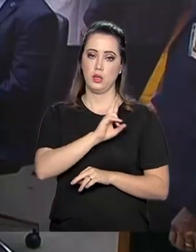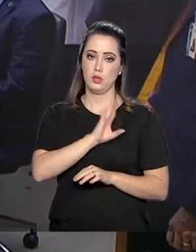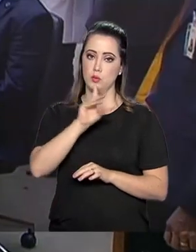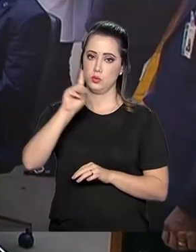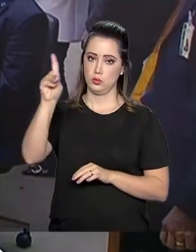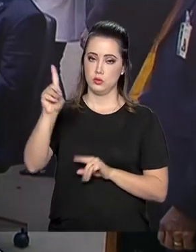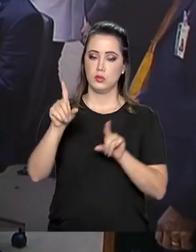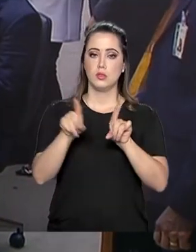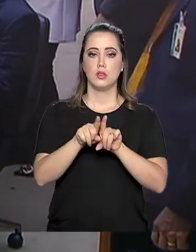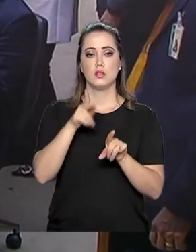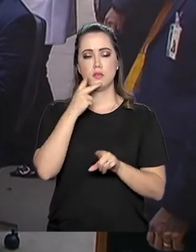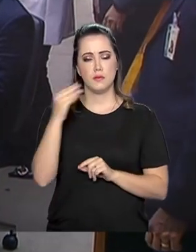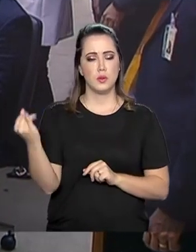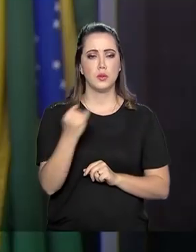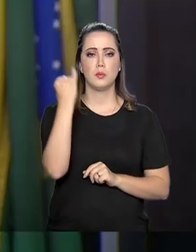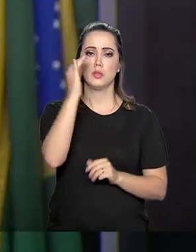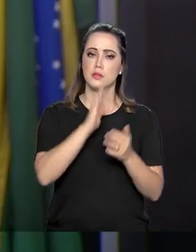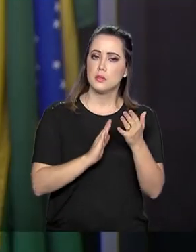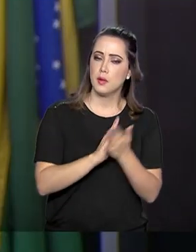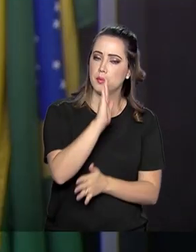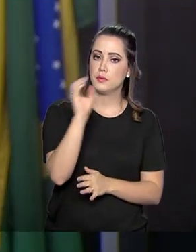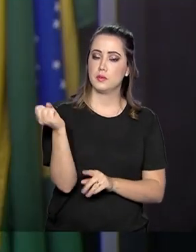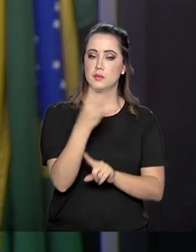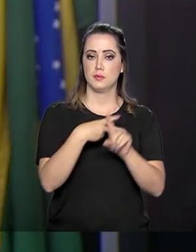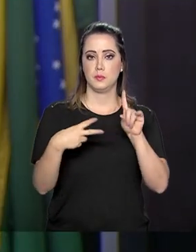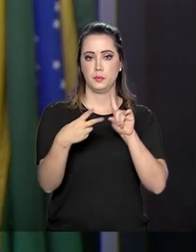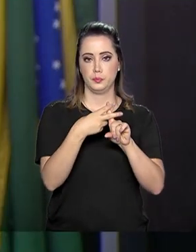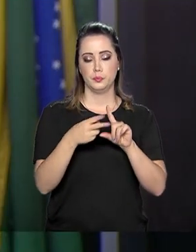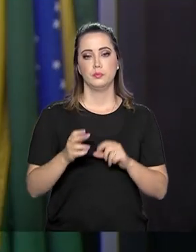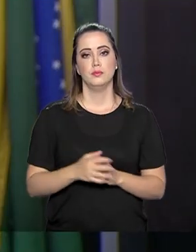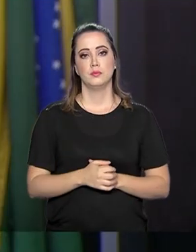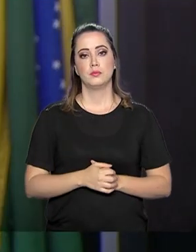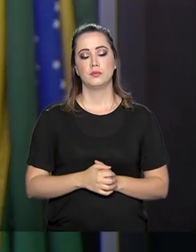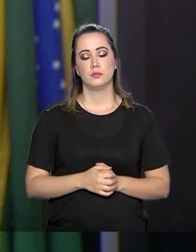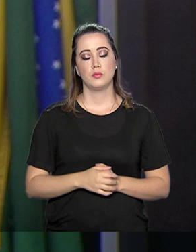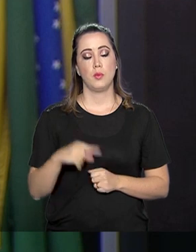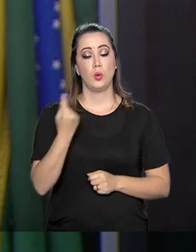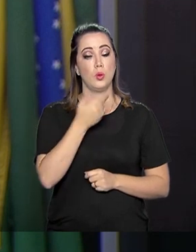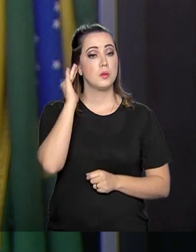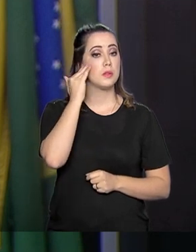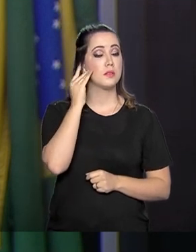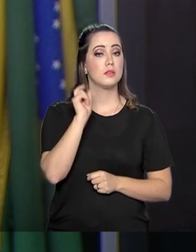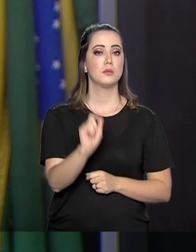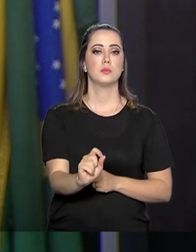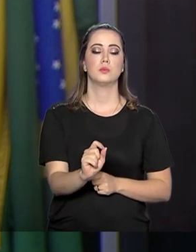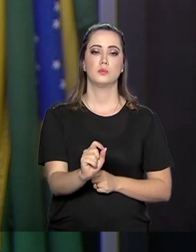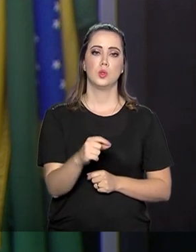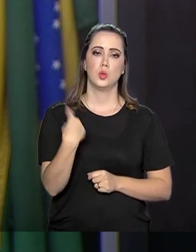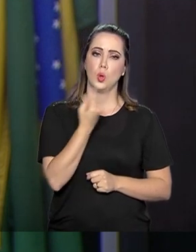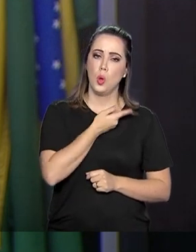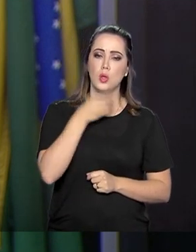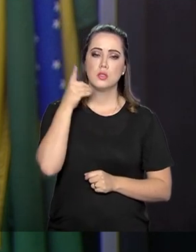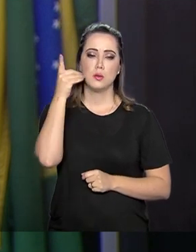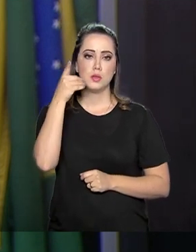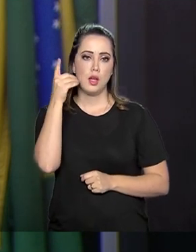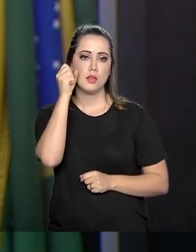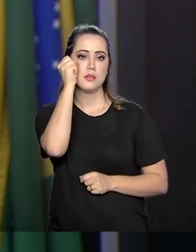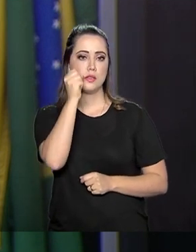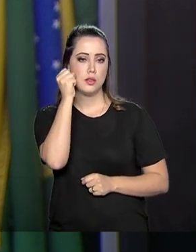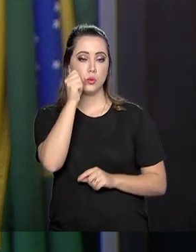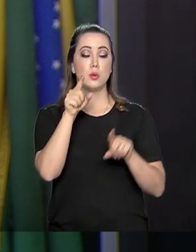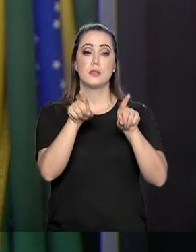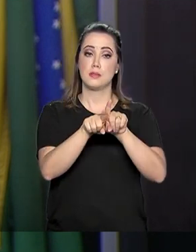da aprovação da nova Previdência. O entendimento de todos nós, parlamentares e